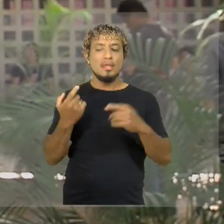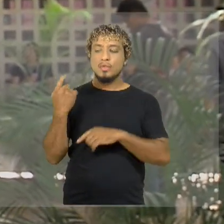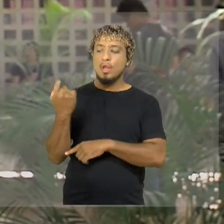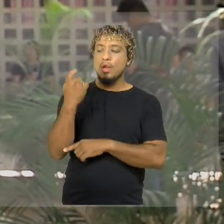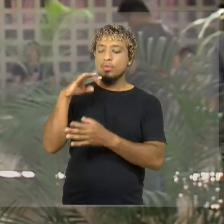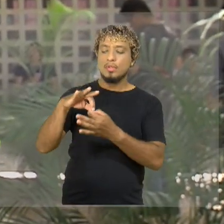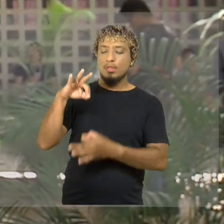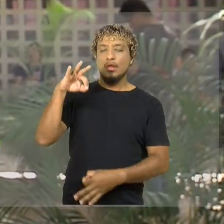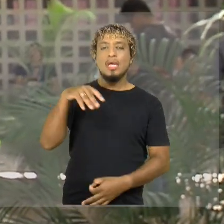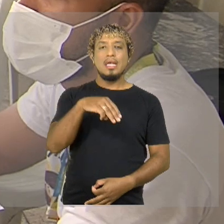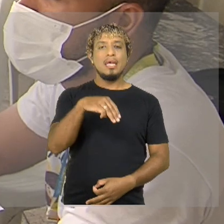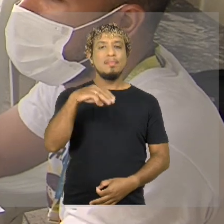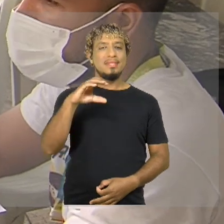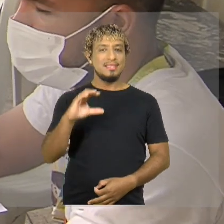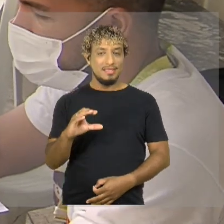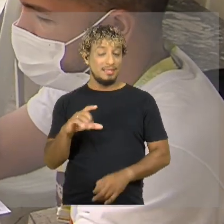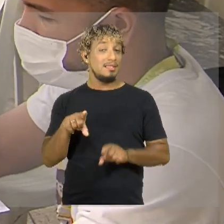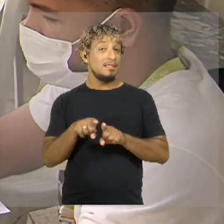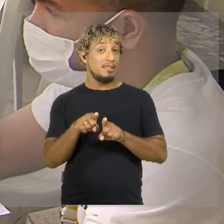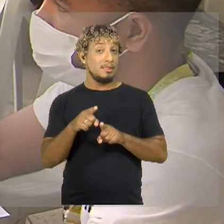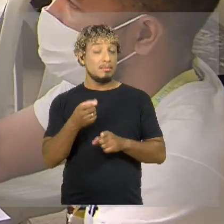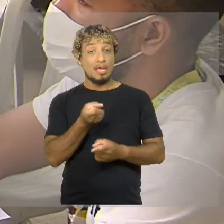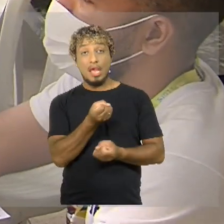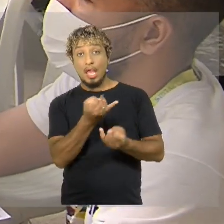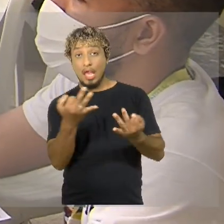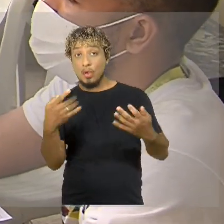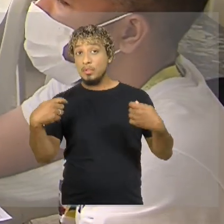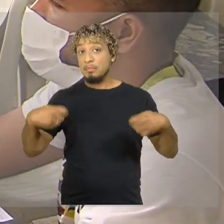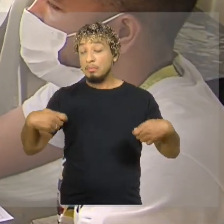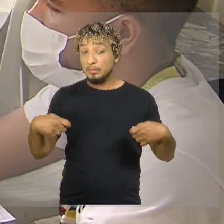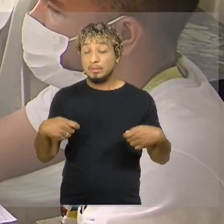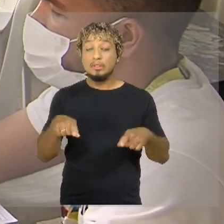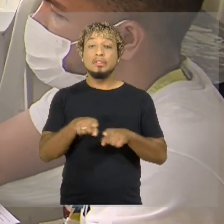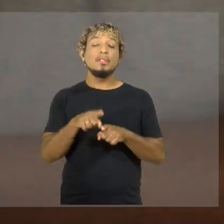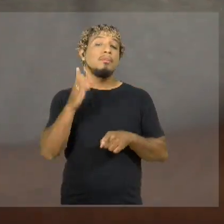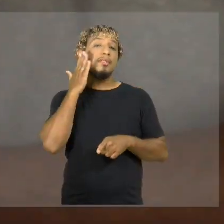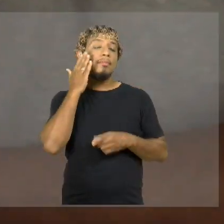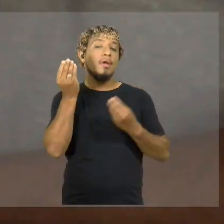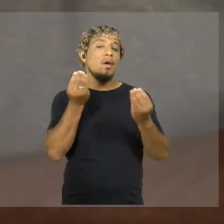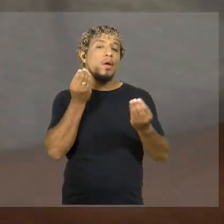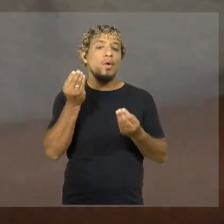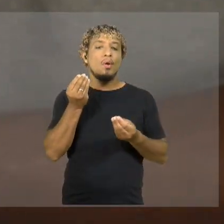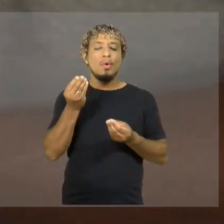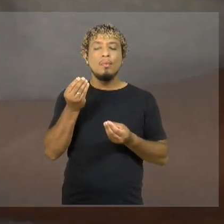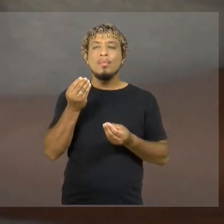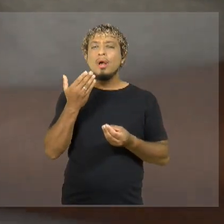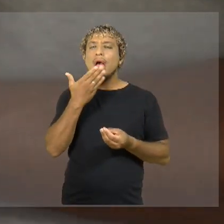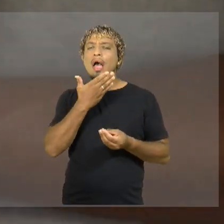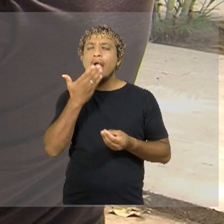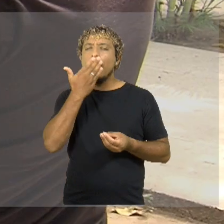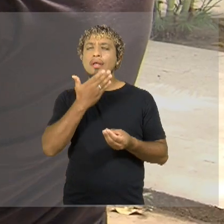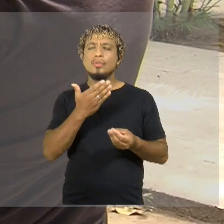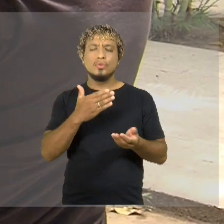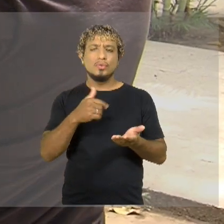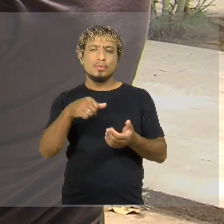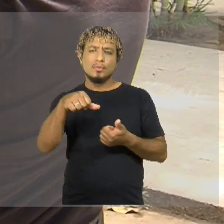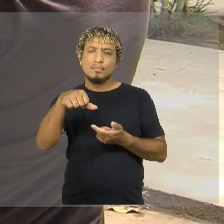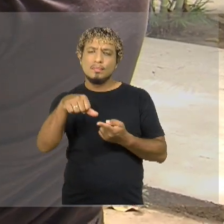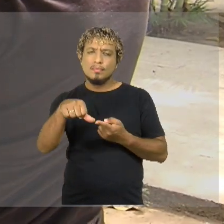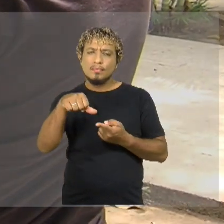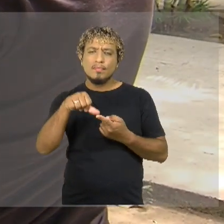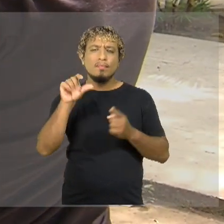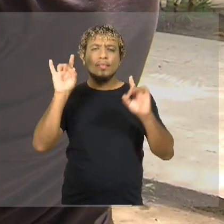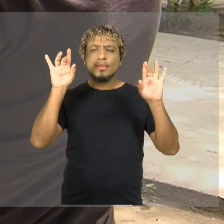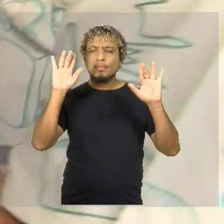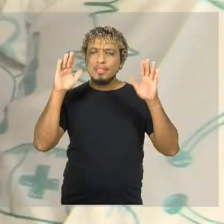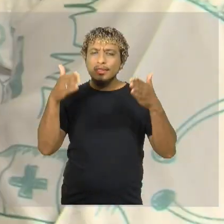ver o IMC, composição corporal. Aqueles que precisarem, a gente faz a aferição da glicemia capilar, que é para ver o nível de açúcar no sangue, especialmente para os pacientes